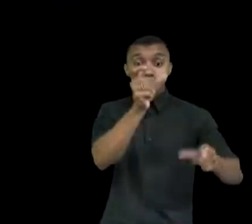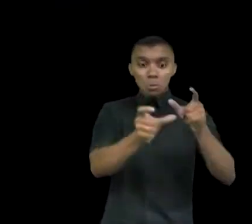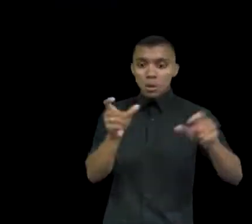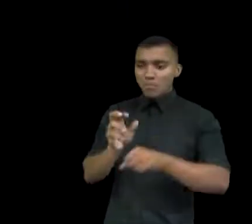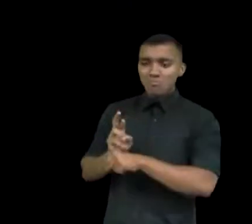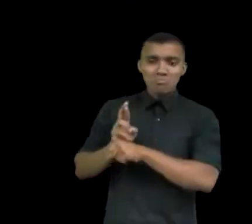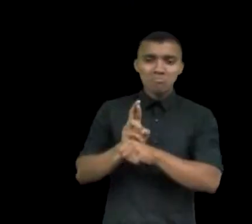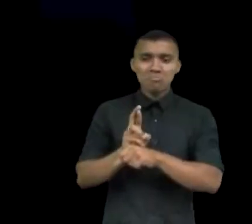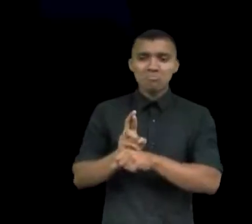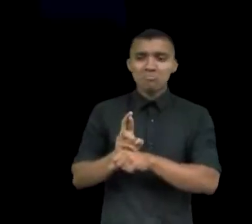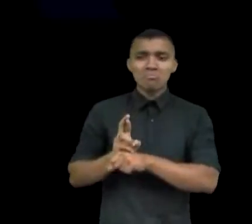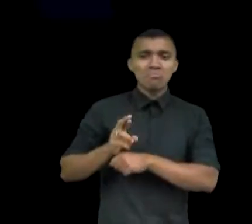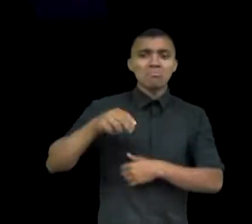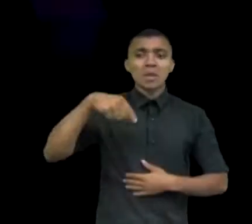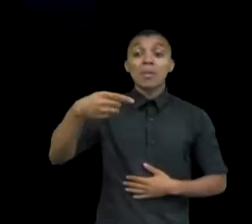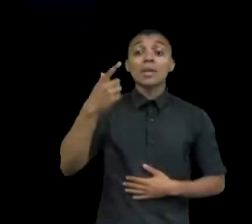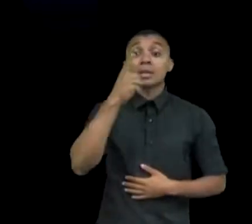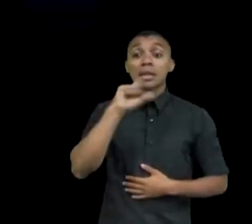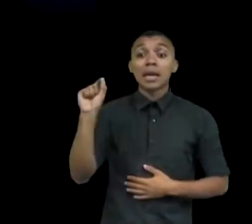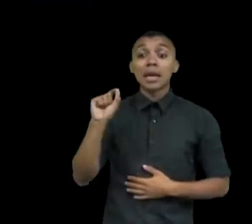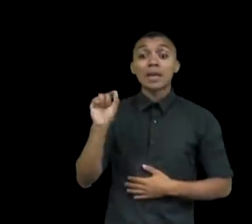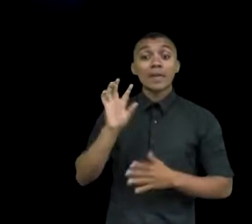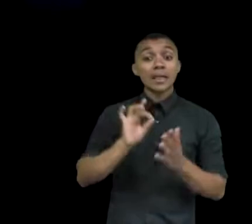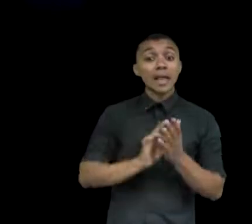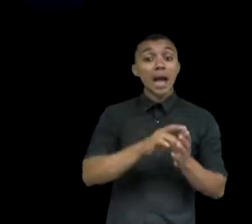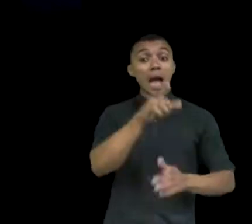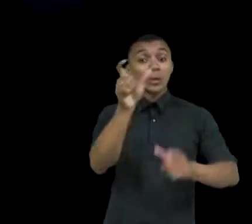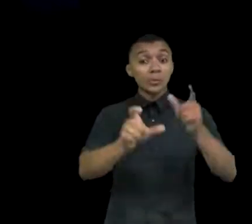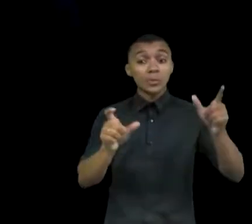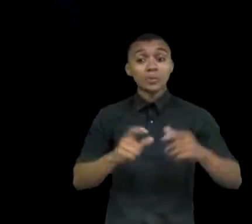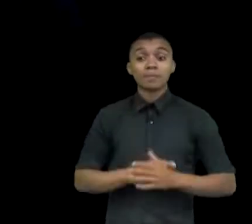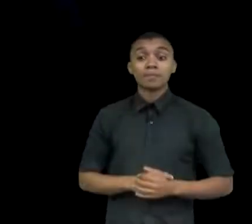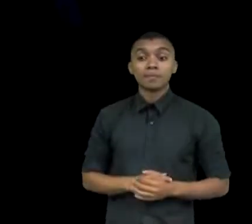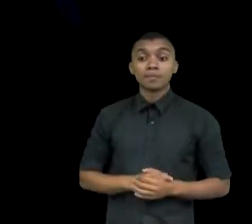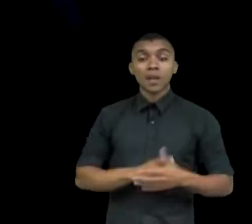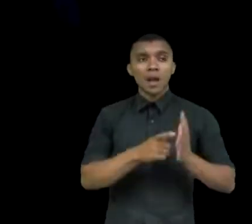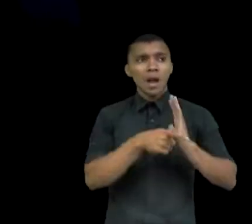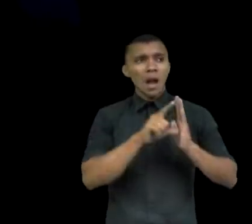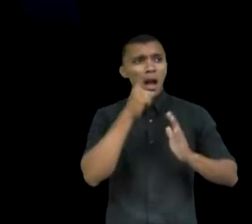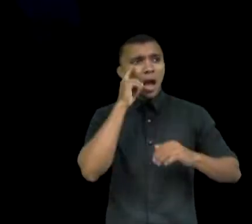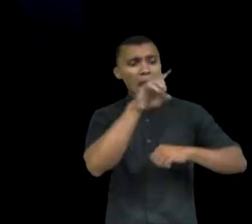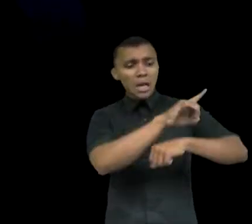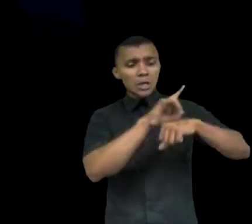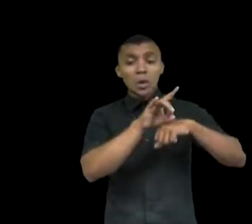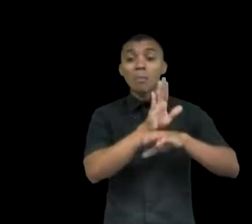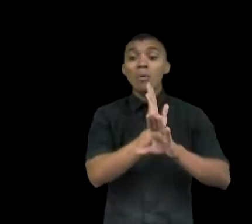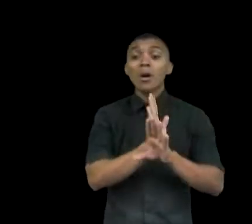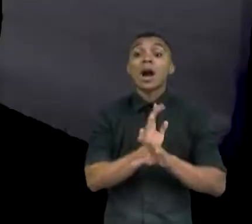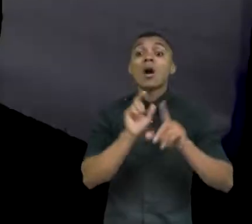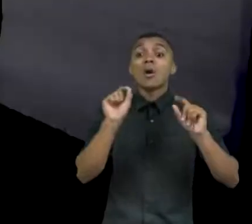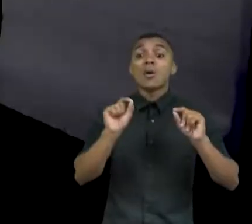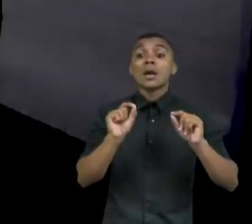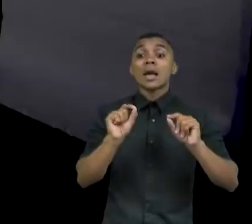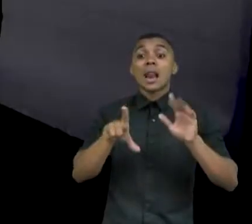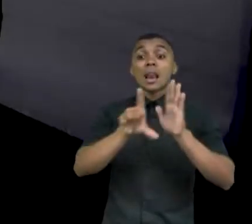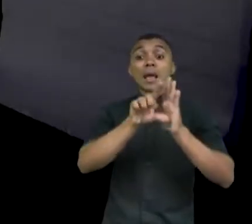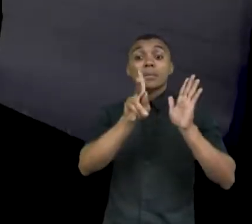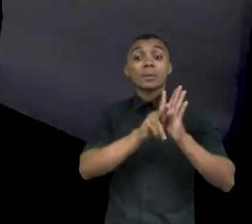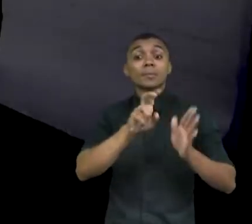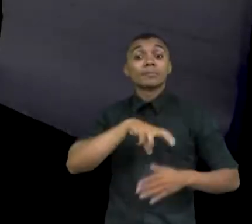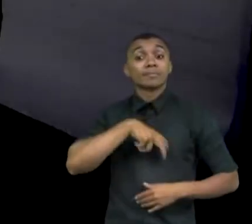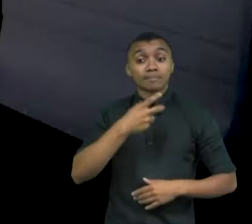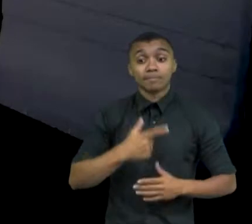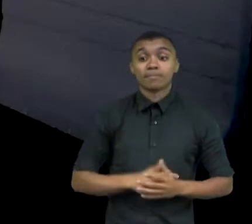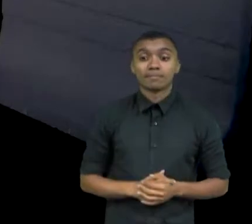escolheram os oficiais do conselho. O pleito foi orientado pela legislação de Portugal. As